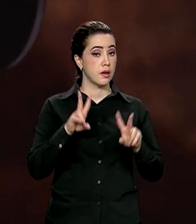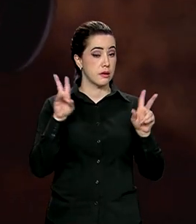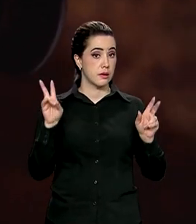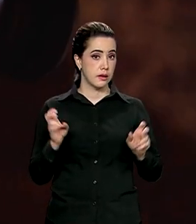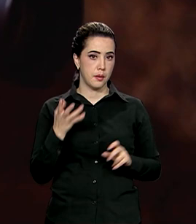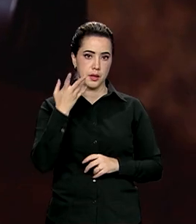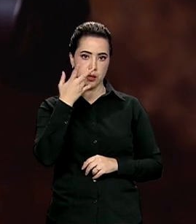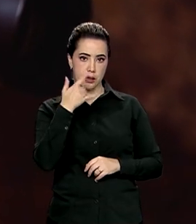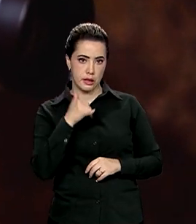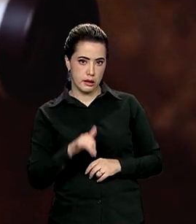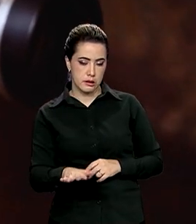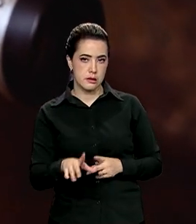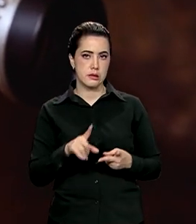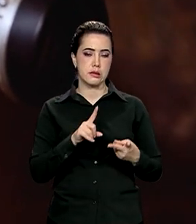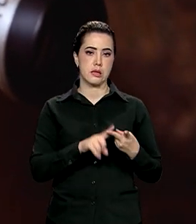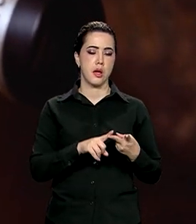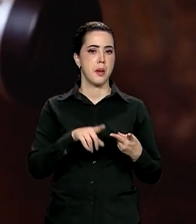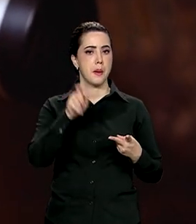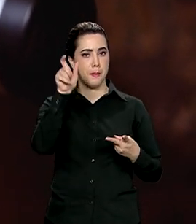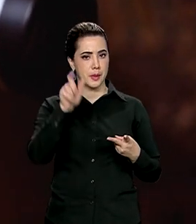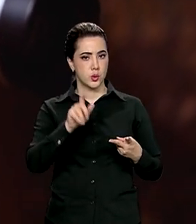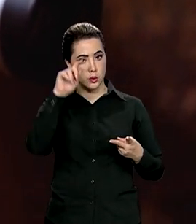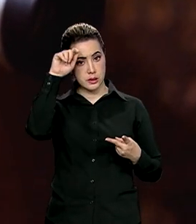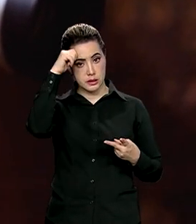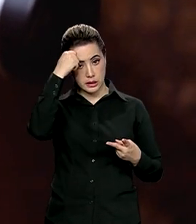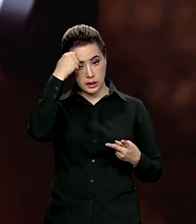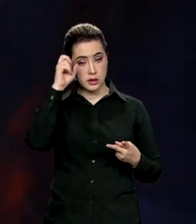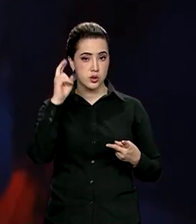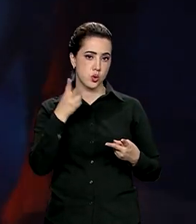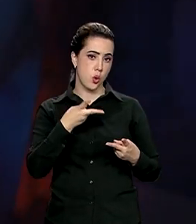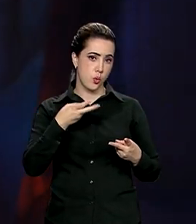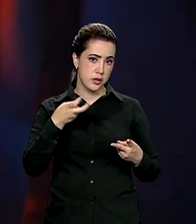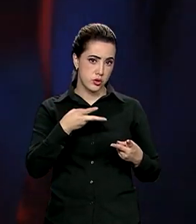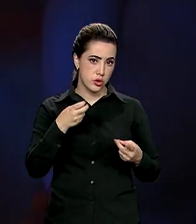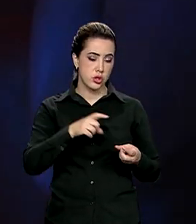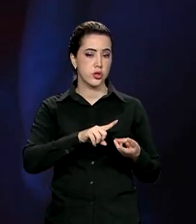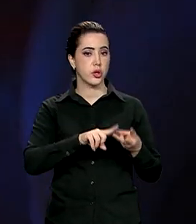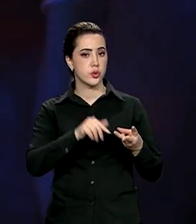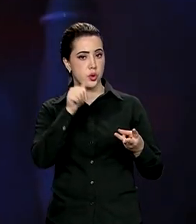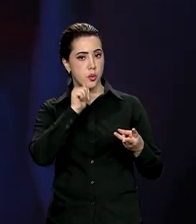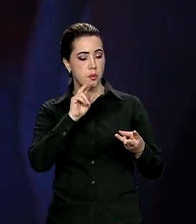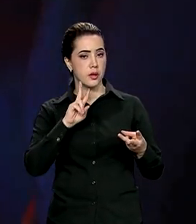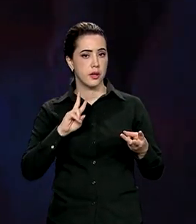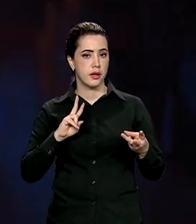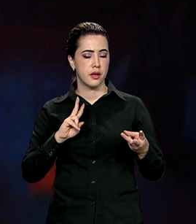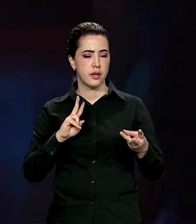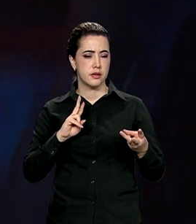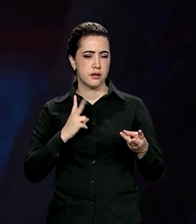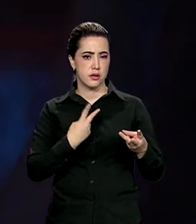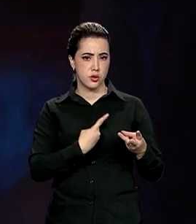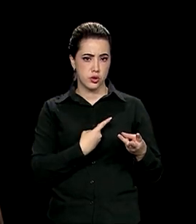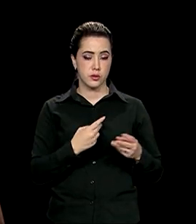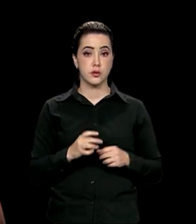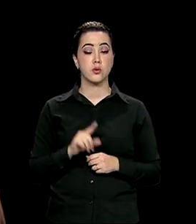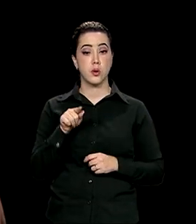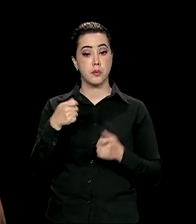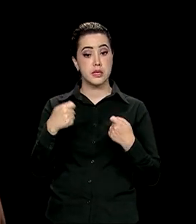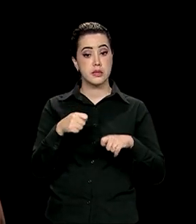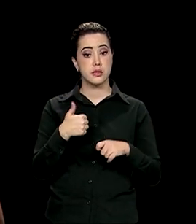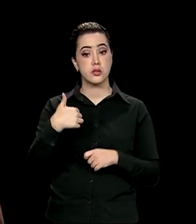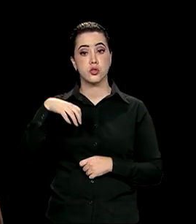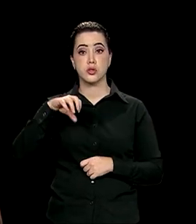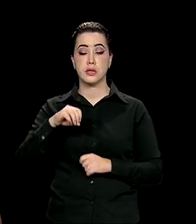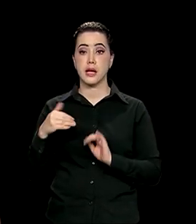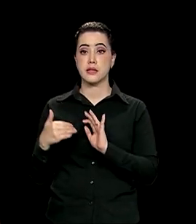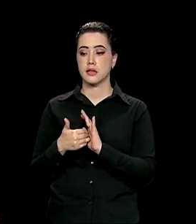infância, os editais tratam de pessoas negras ou indígenas e mulheres transgênero. As produções precisam ter entre 10 e